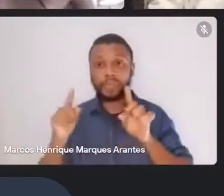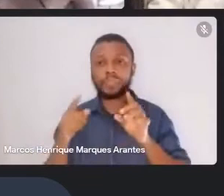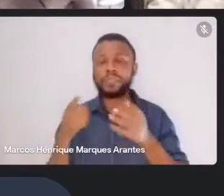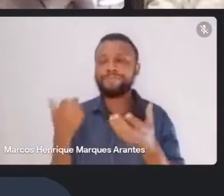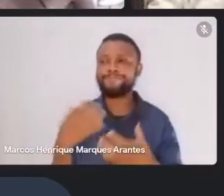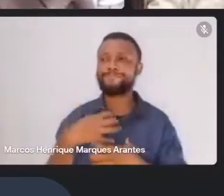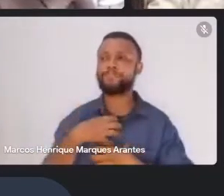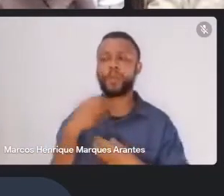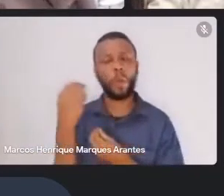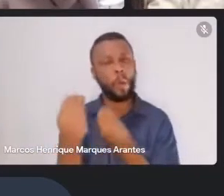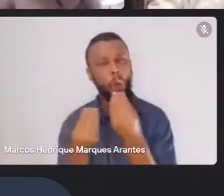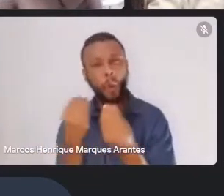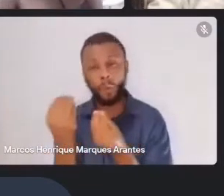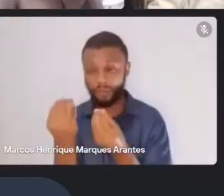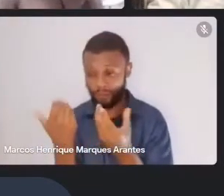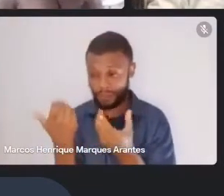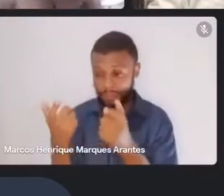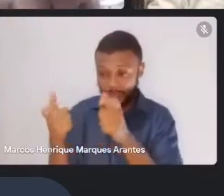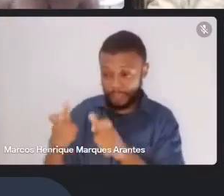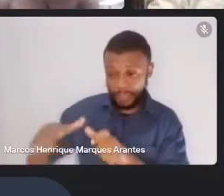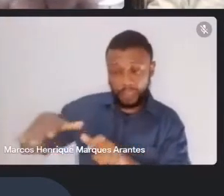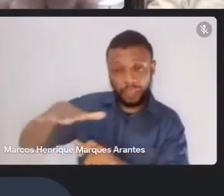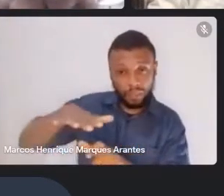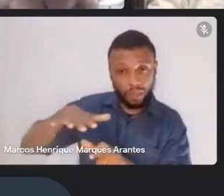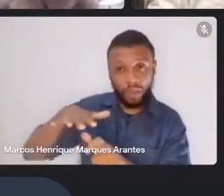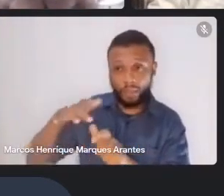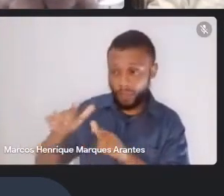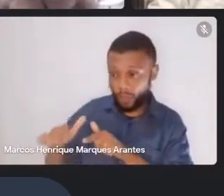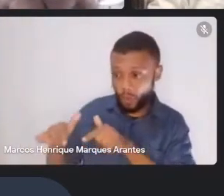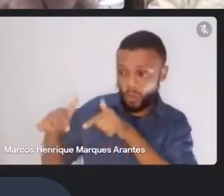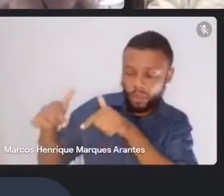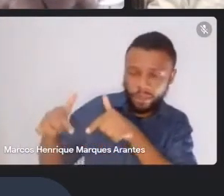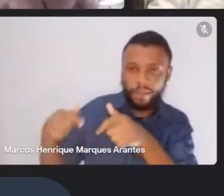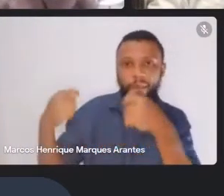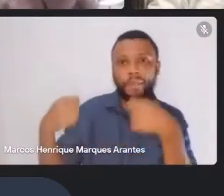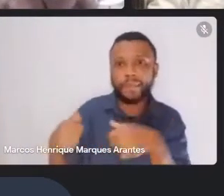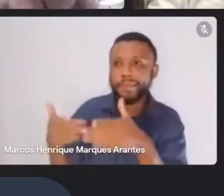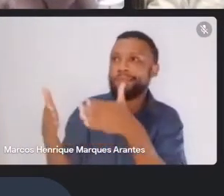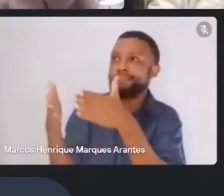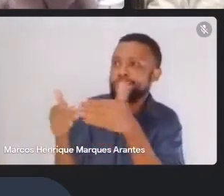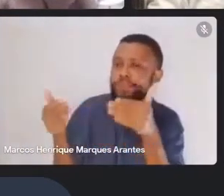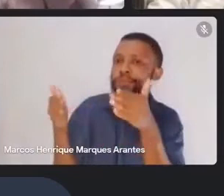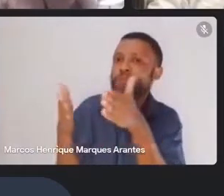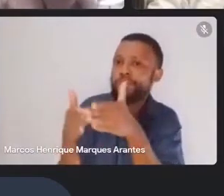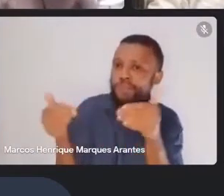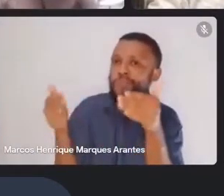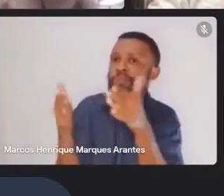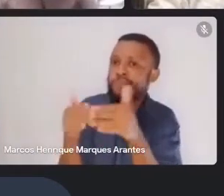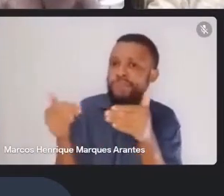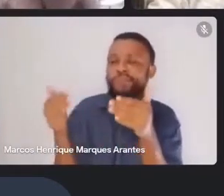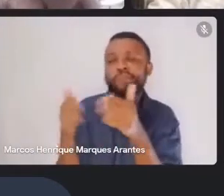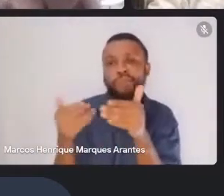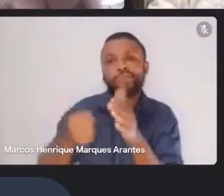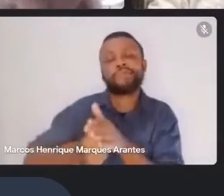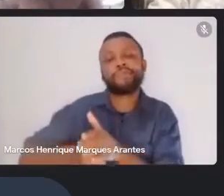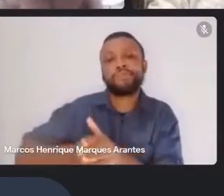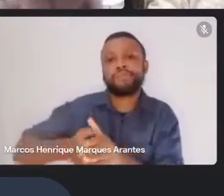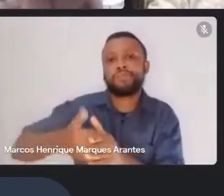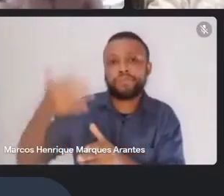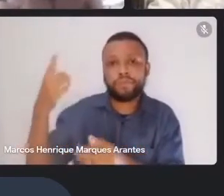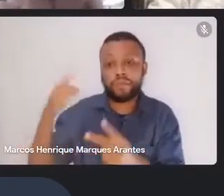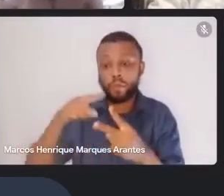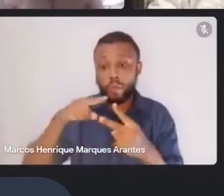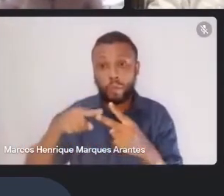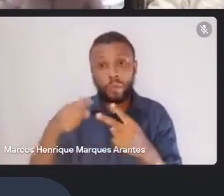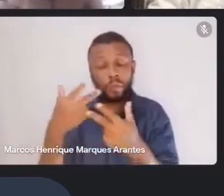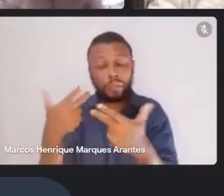para tudo fazer-se, é necessário mil pedidos e mil guenhos, duas coisas que me repugnam.